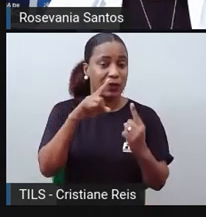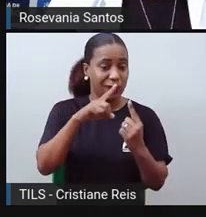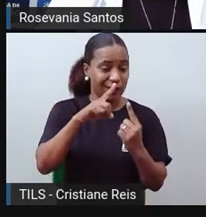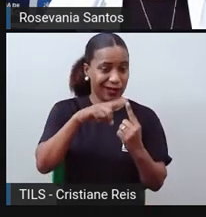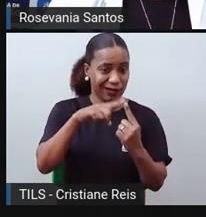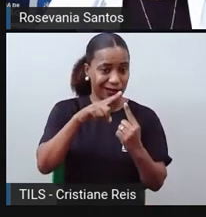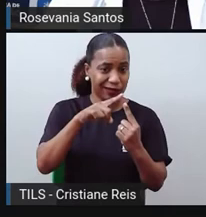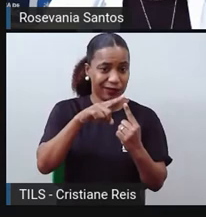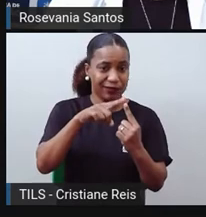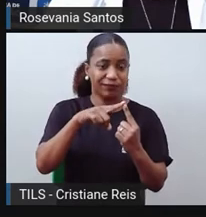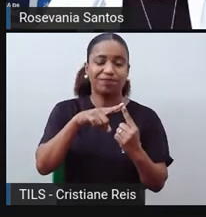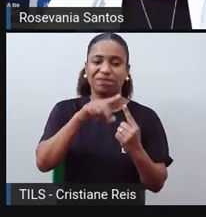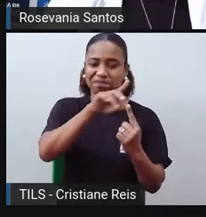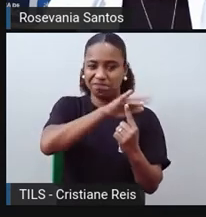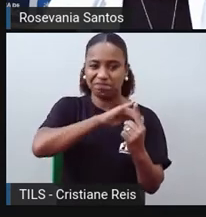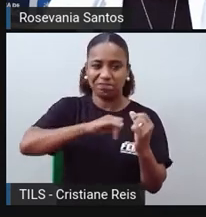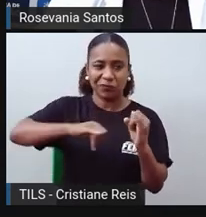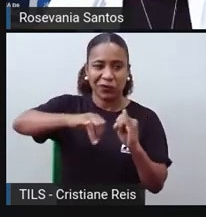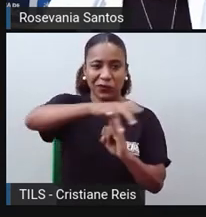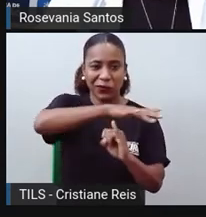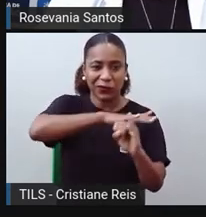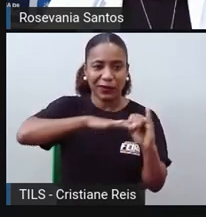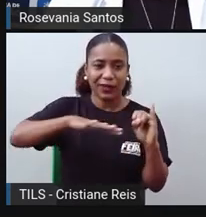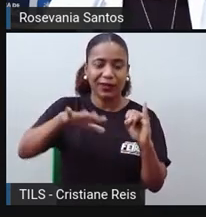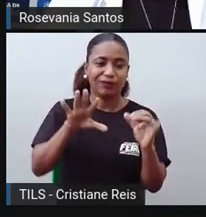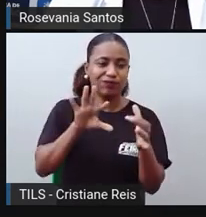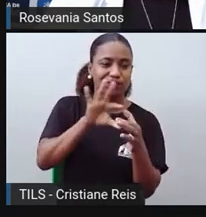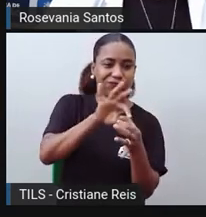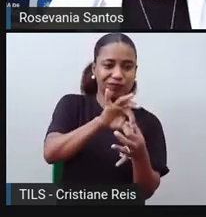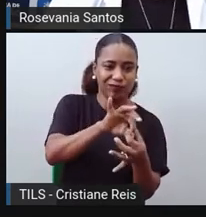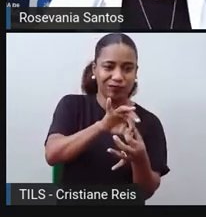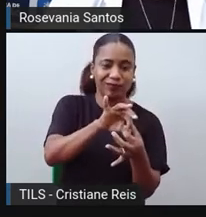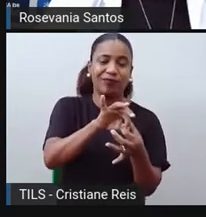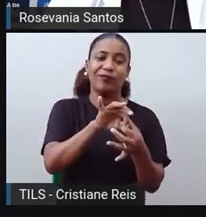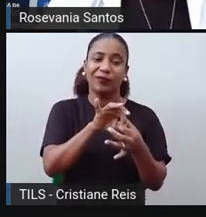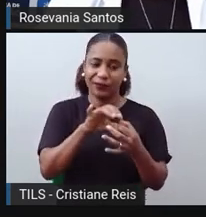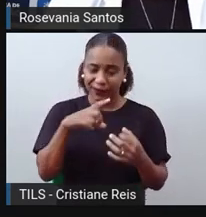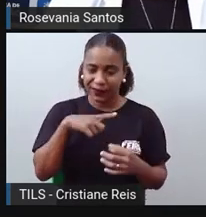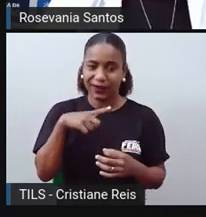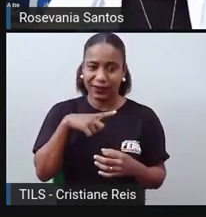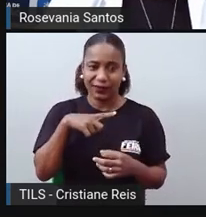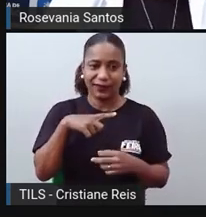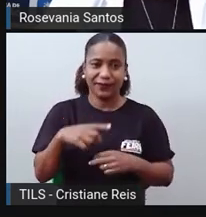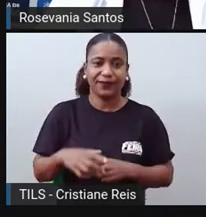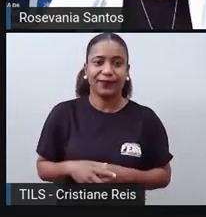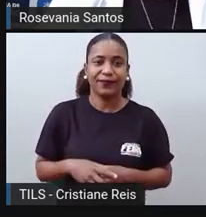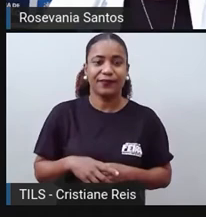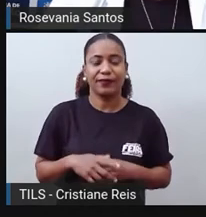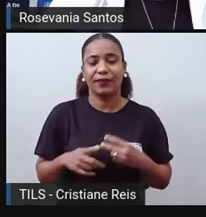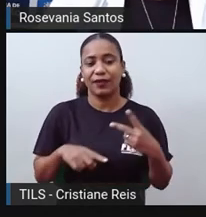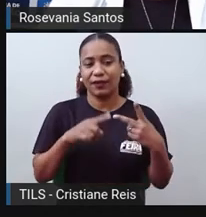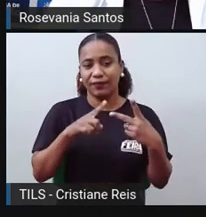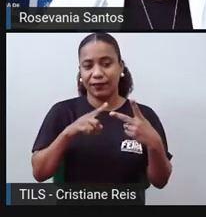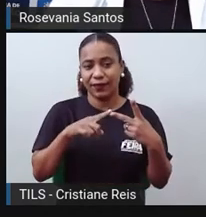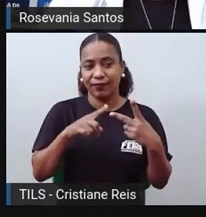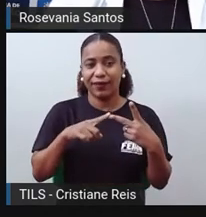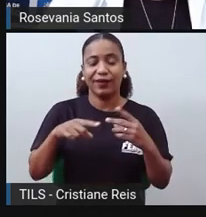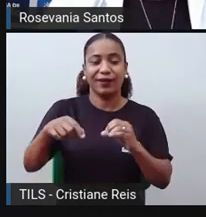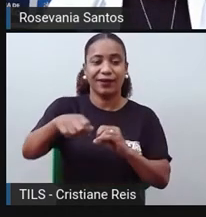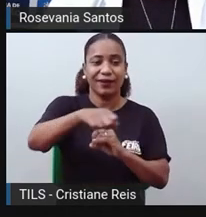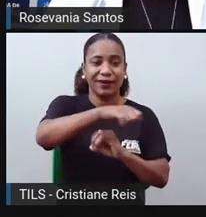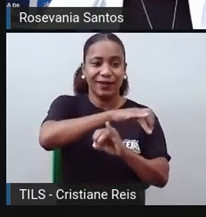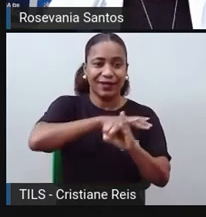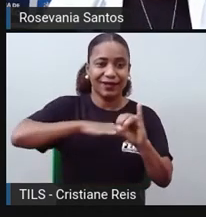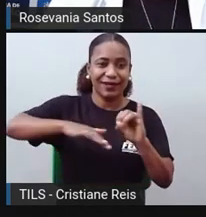aí, né? Que formam esse arquipélago aí, né? As ilhas Salomão. A gente tem aqui as ilhas Marcha, né? Que a gente